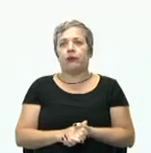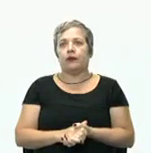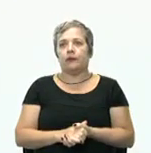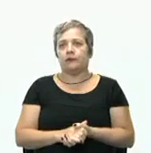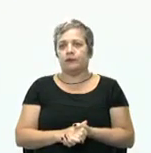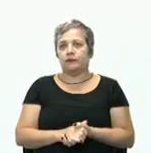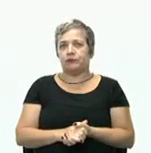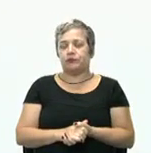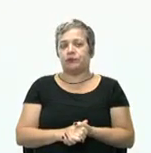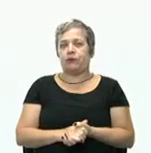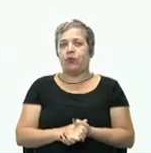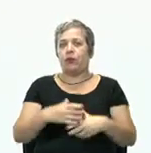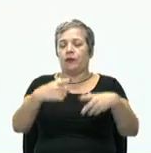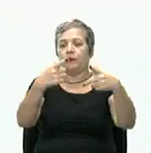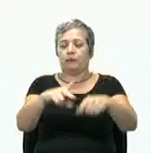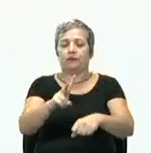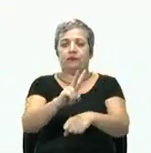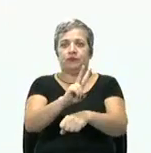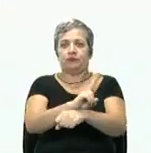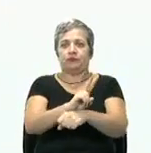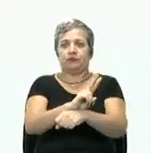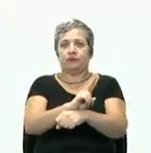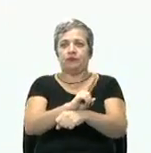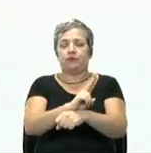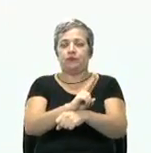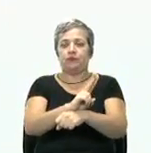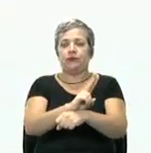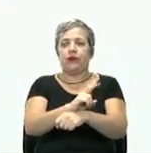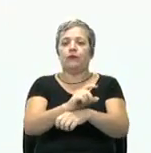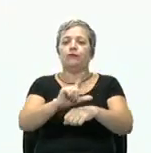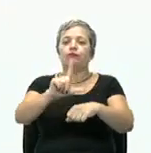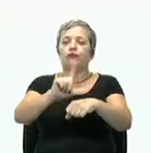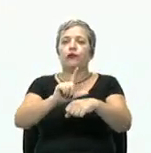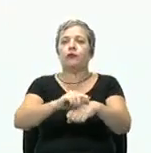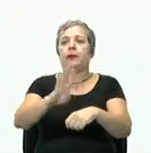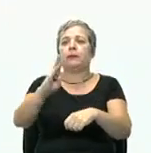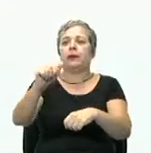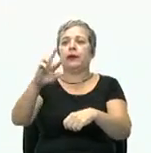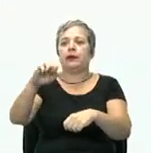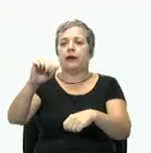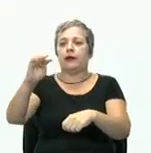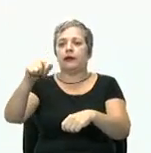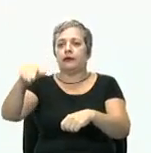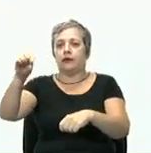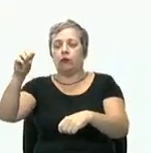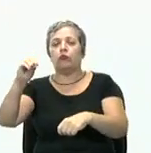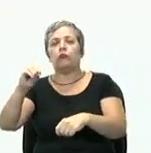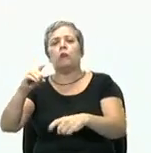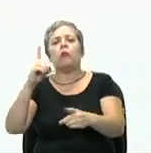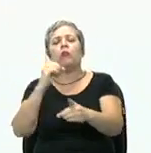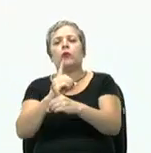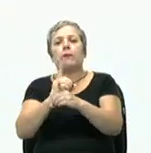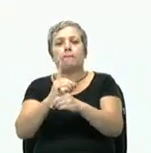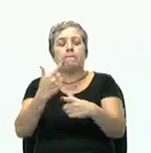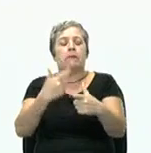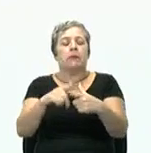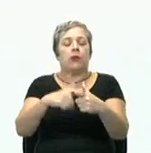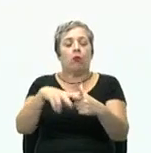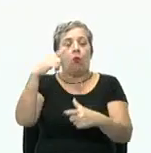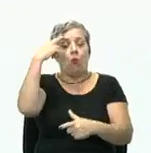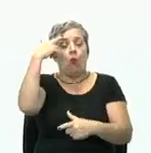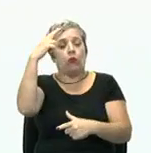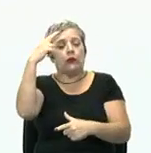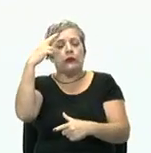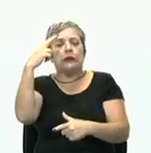O Departamento Fiscal da Magazine Baratão tem enfrentado um problema específico. O gerente, o seu Chico,